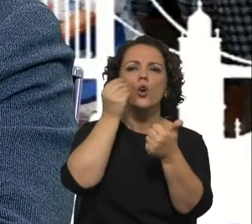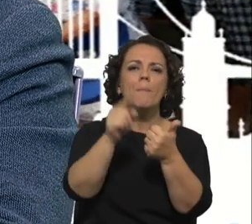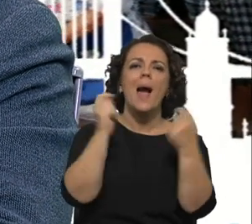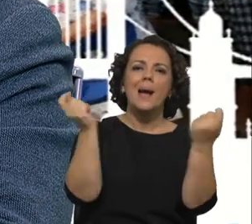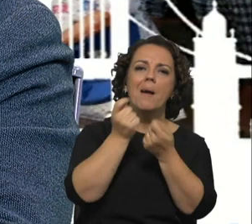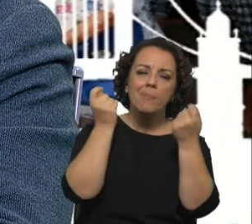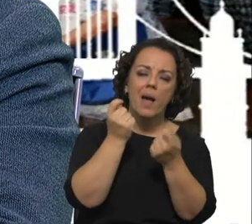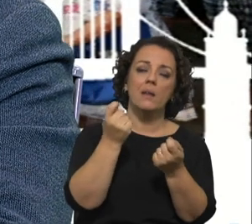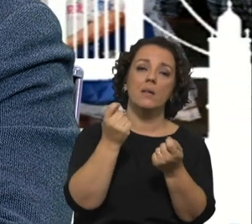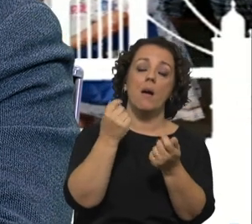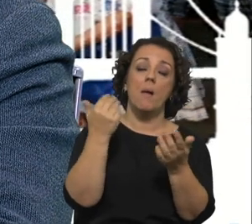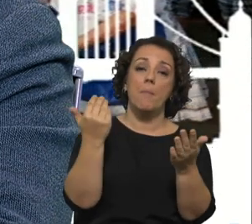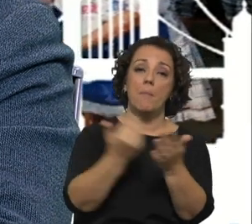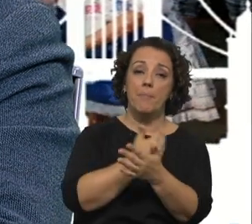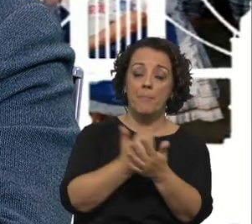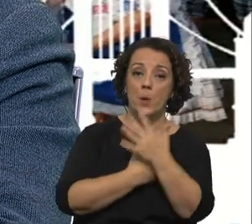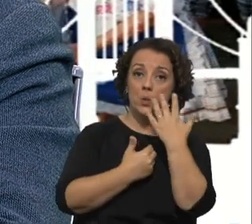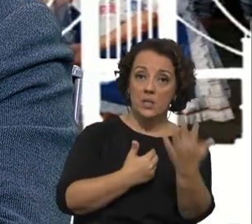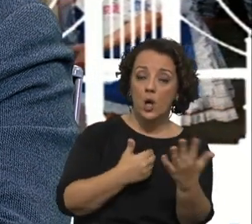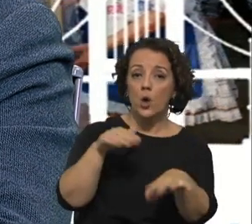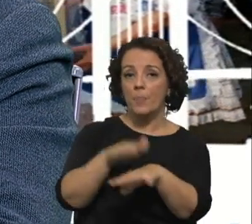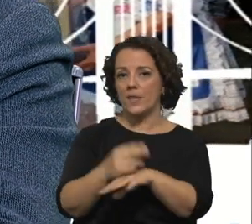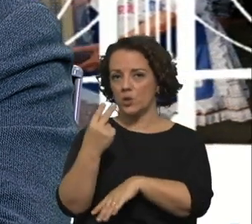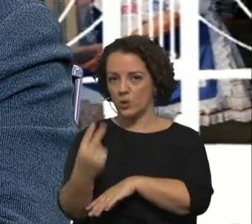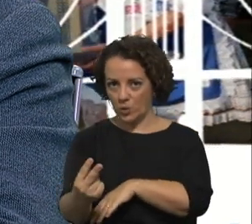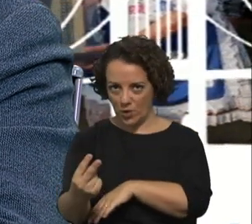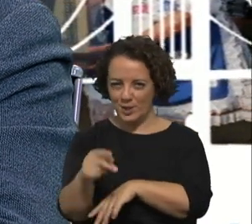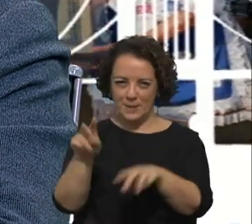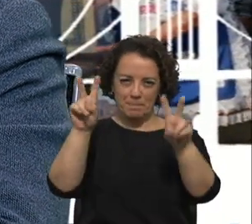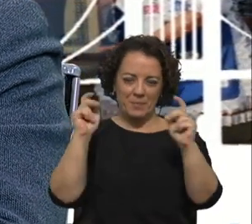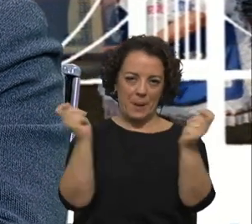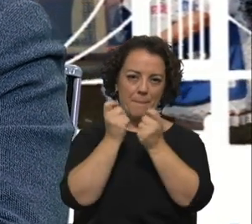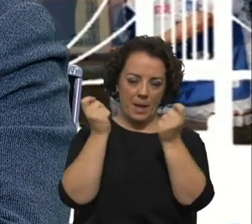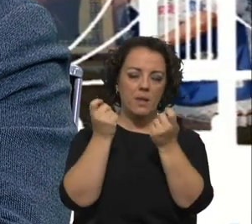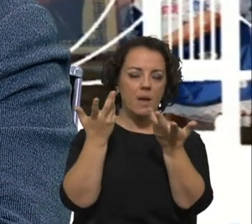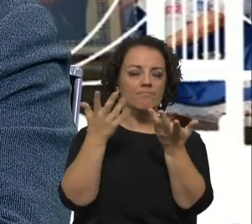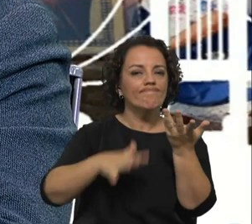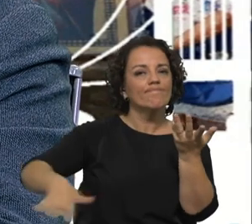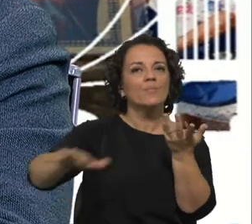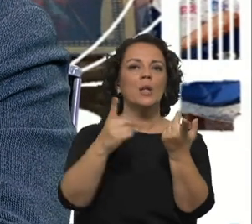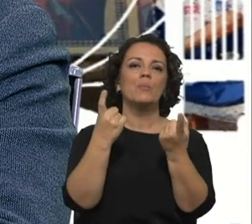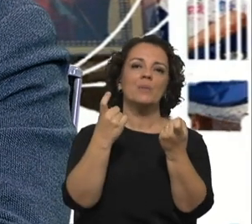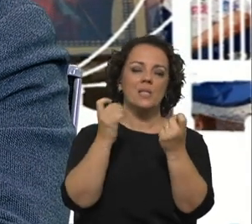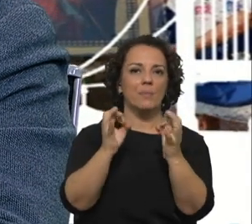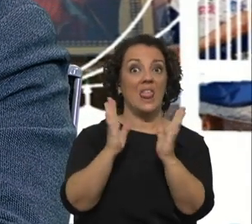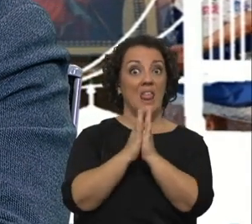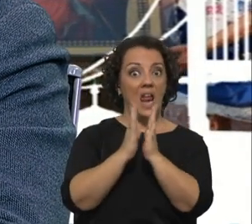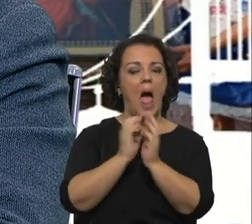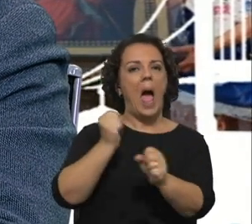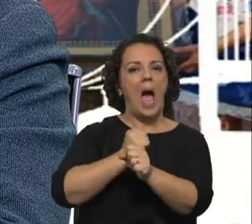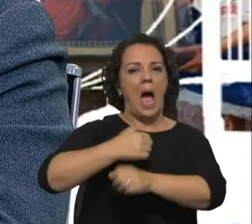aqueles que mais necessitam e que precisam realmente de uma igreja que faça ação, que é o nome do nosso